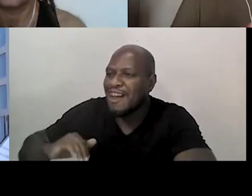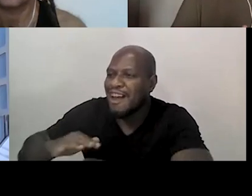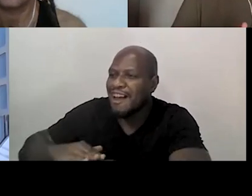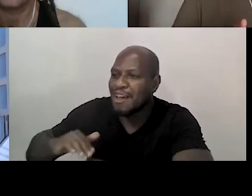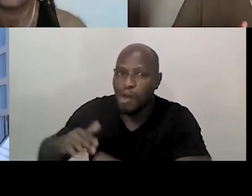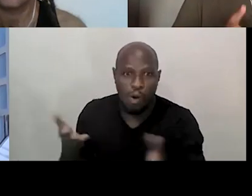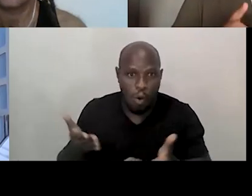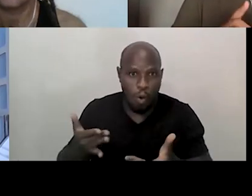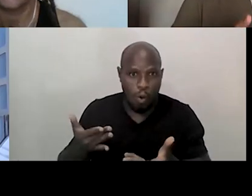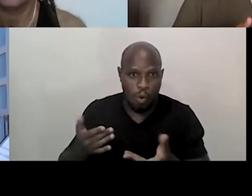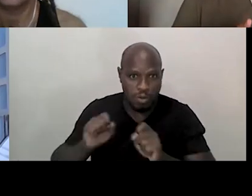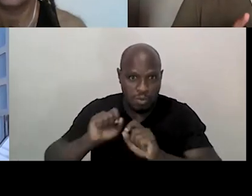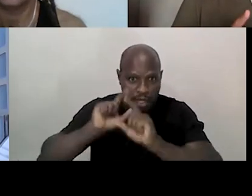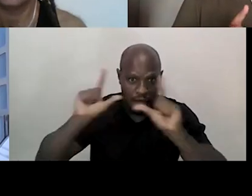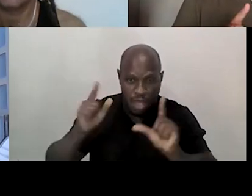comunicação